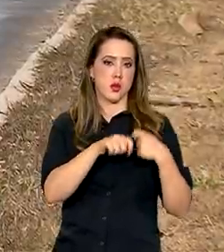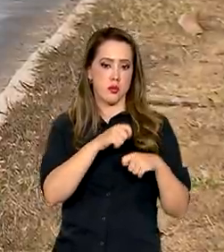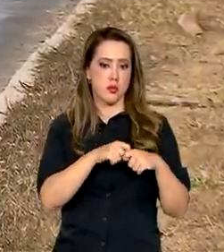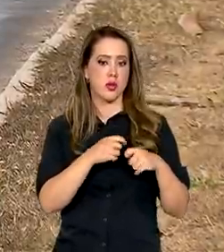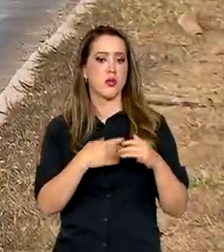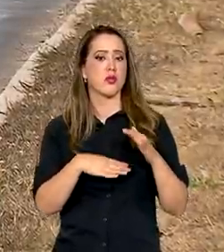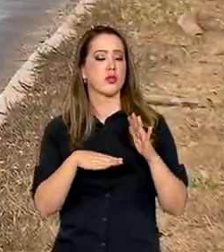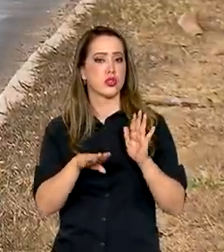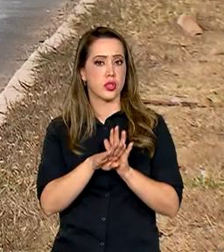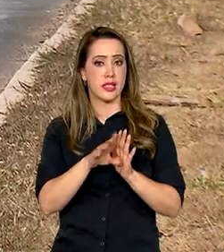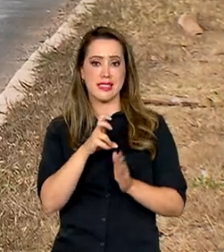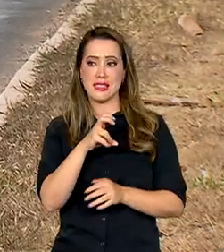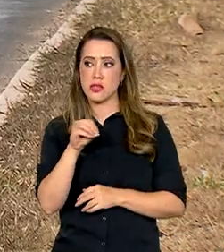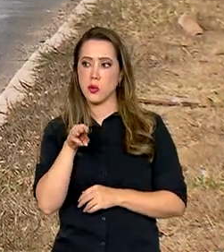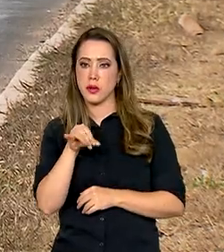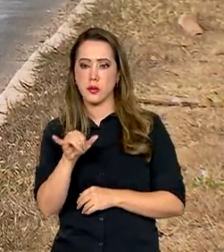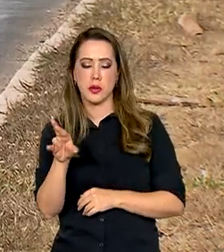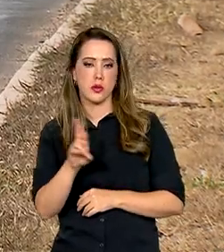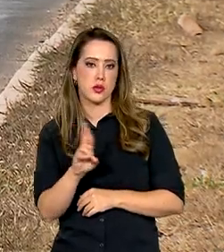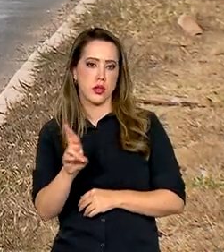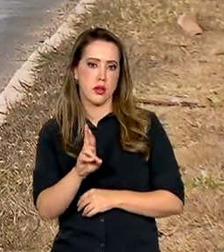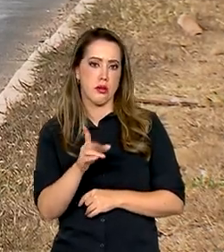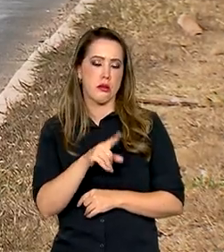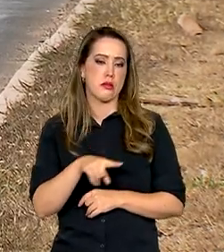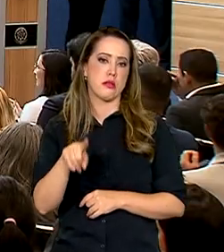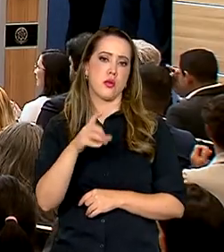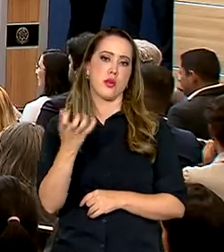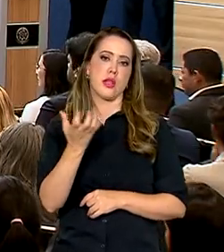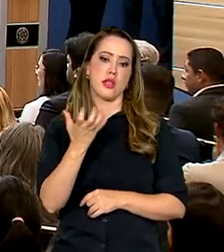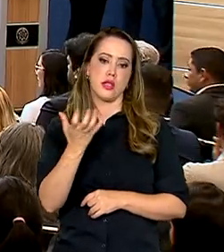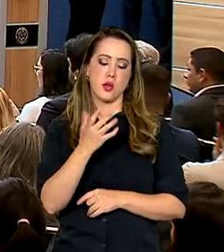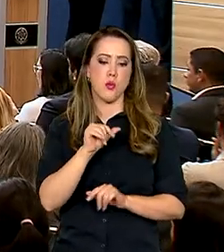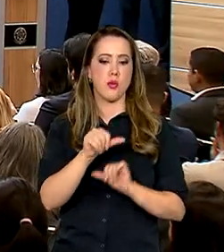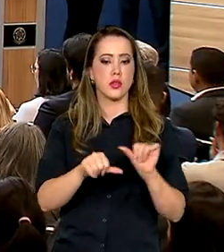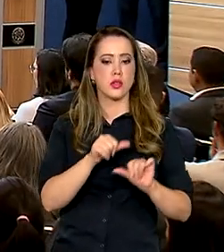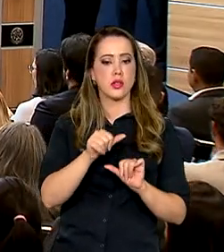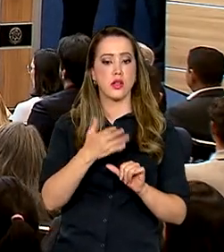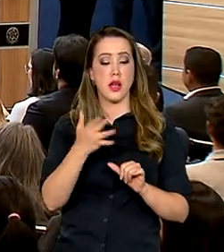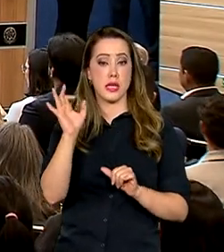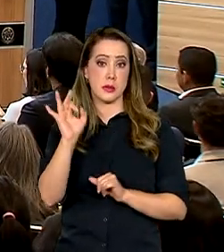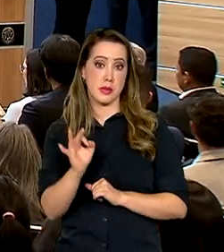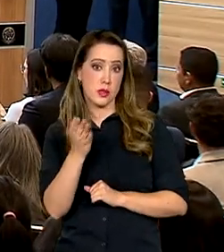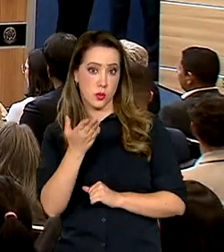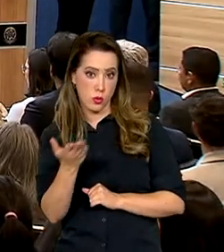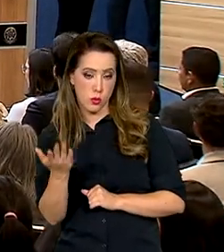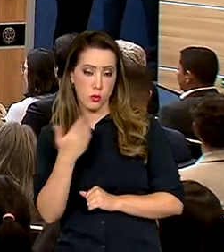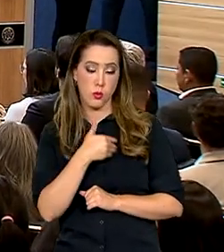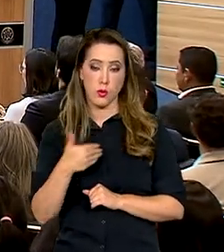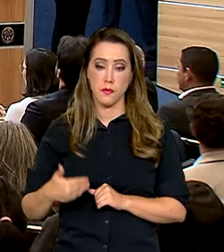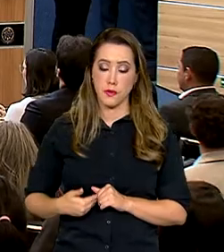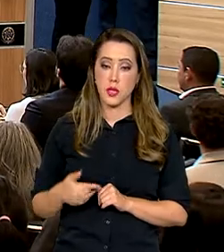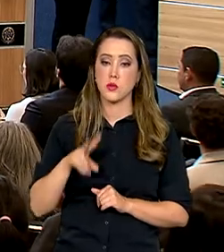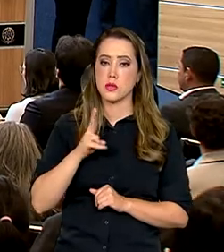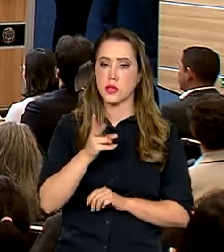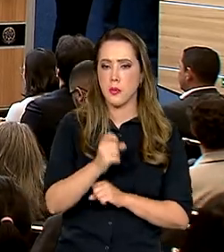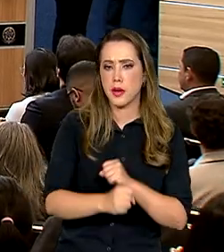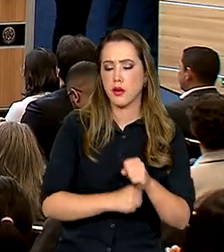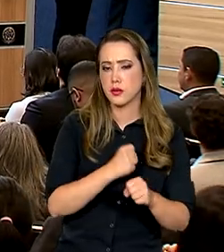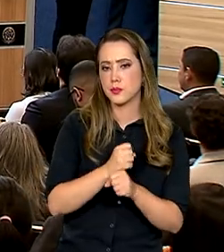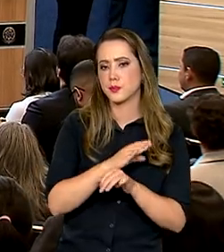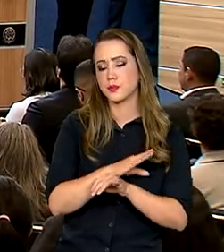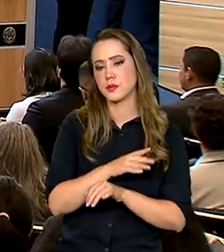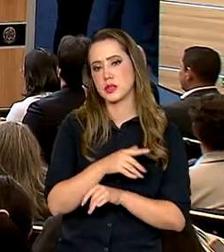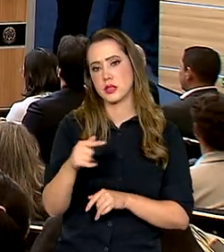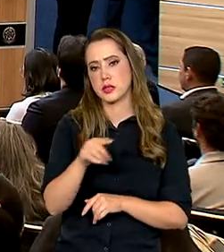a 50 bilhões de reais. Por isso, na tentativa de mudar essa estatística, o governo faz todo ano a